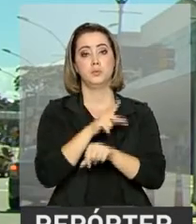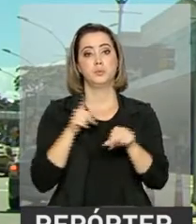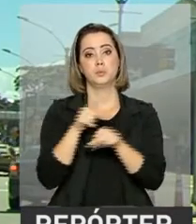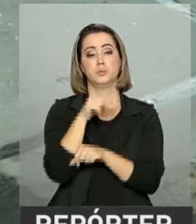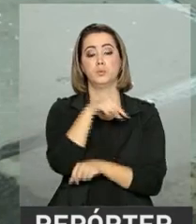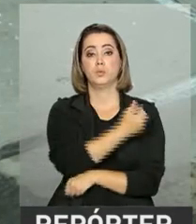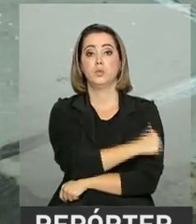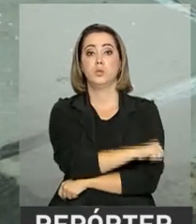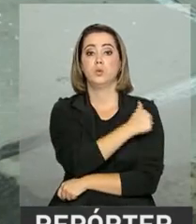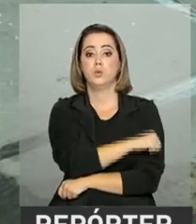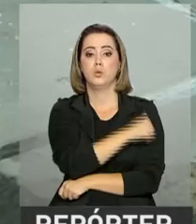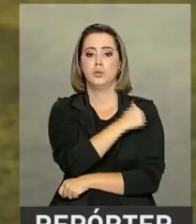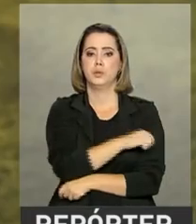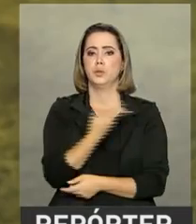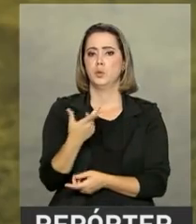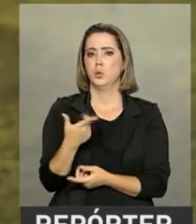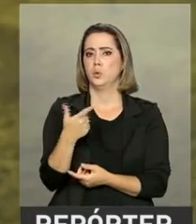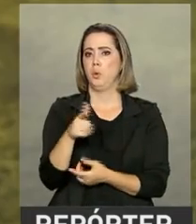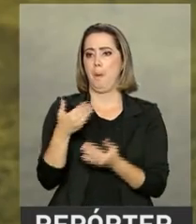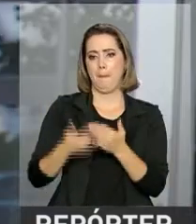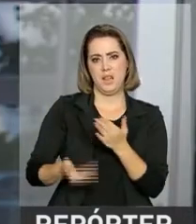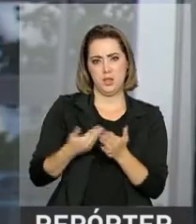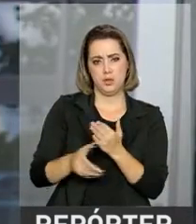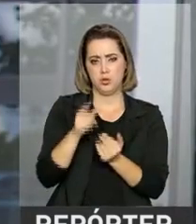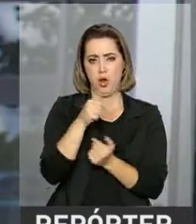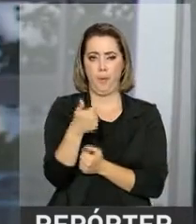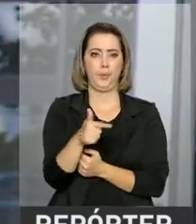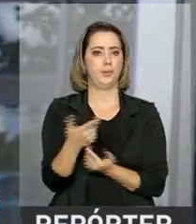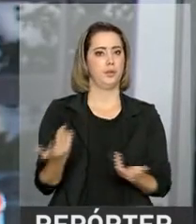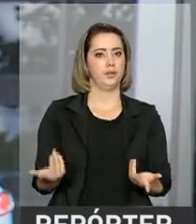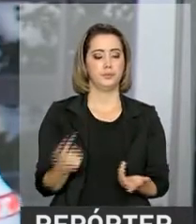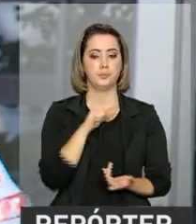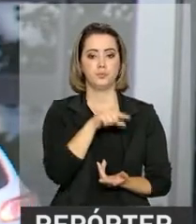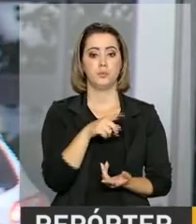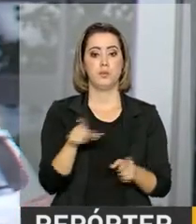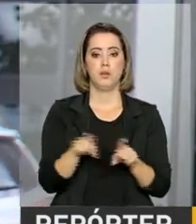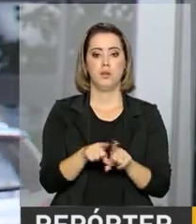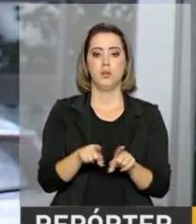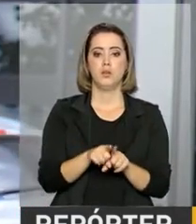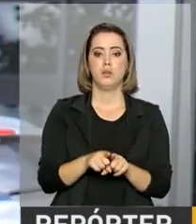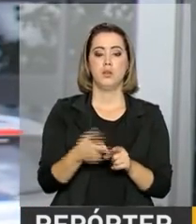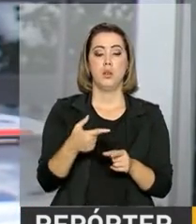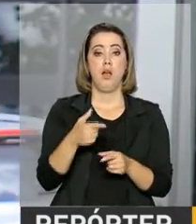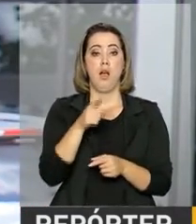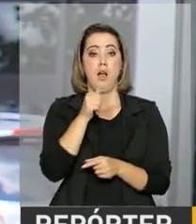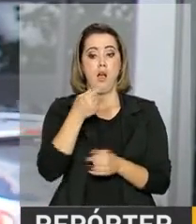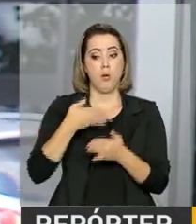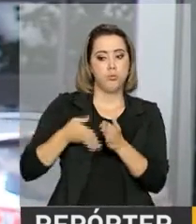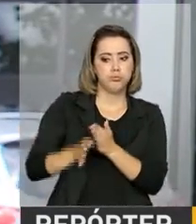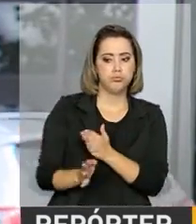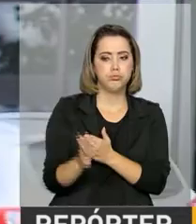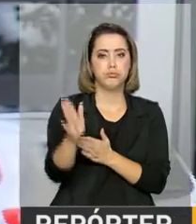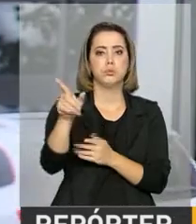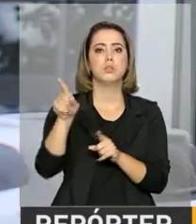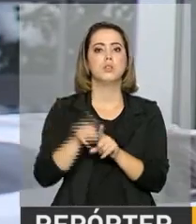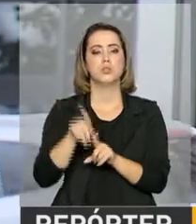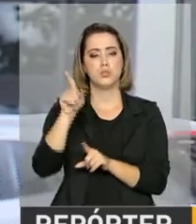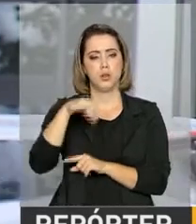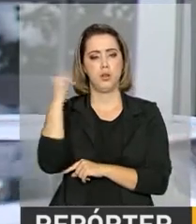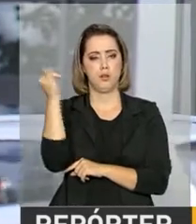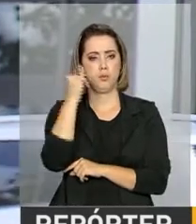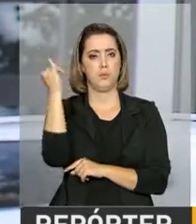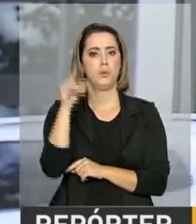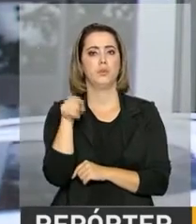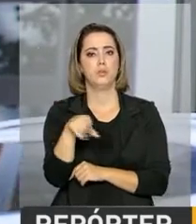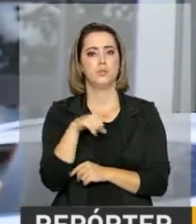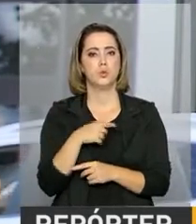no Rio de Janeiro, desperdício não é uma opção. Além do esgoto a vácuo, que já traz uma economia importante, outras ações estão sendo implementadas, como,